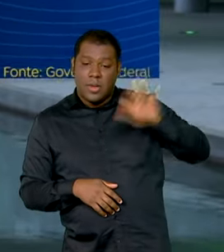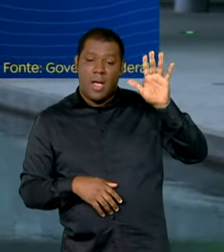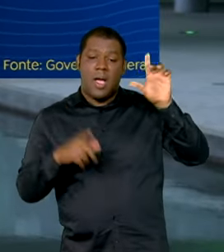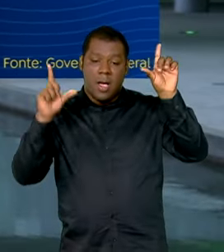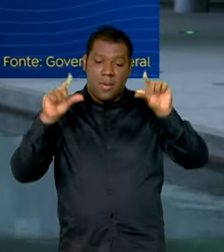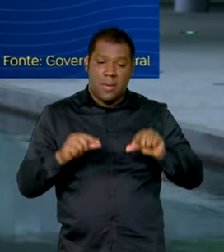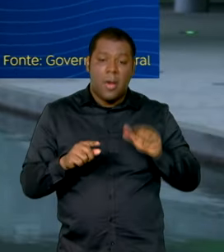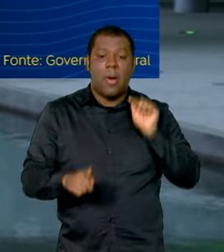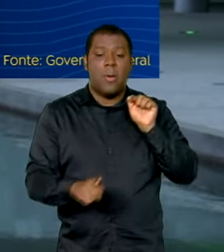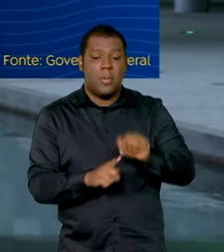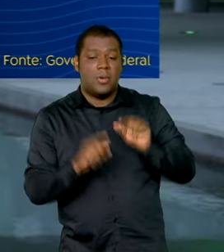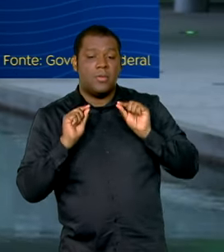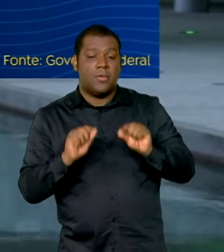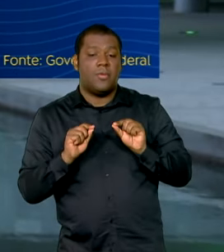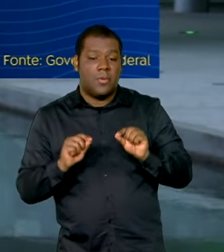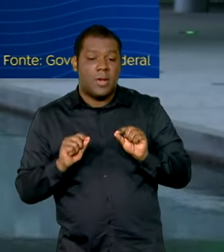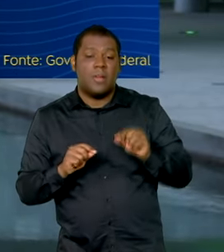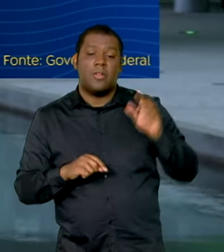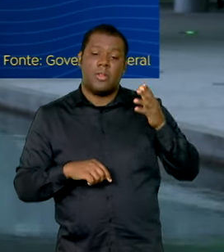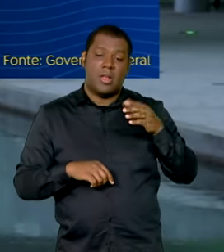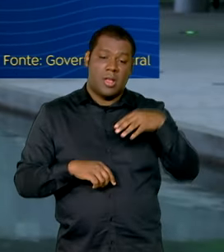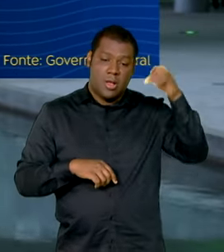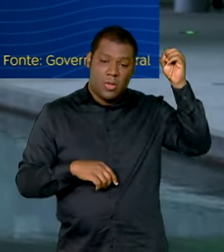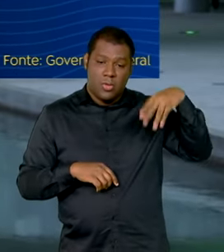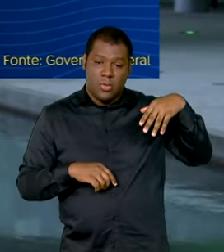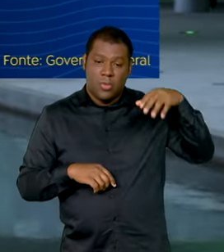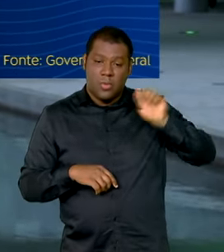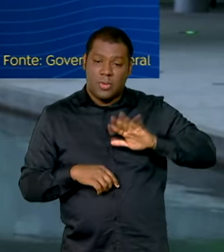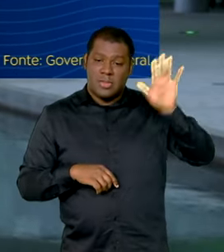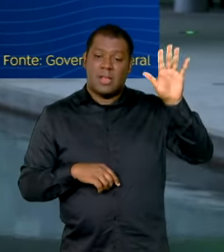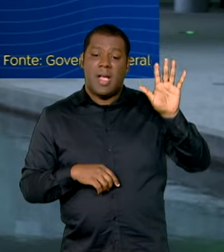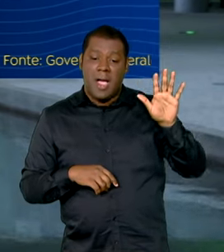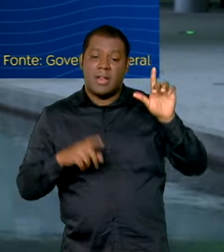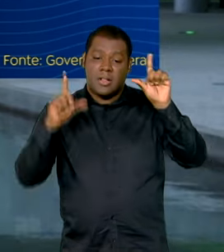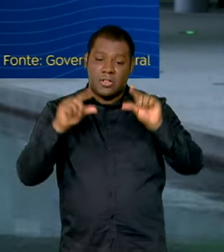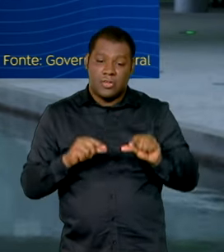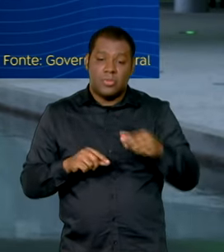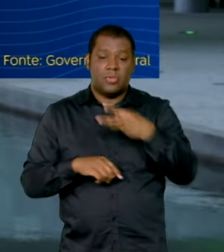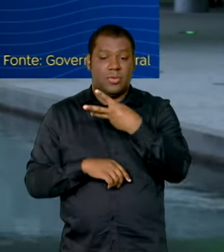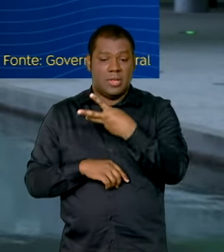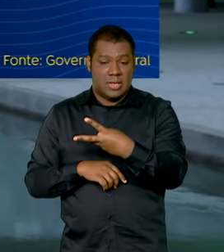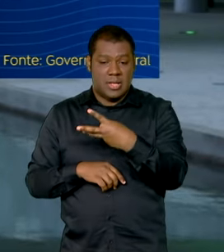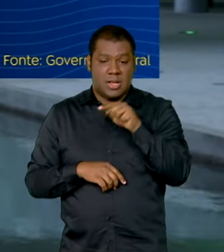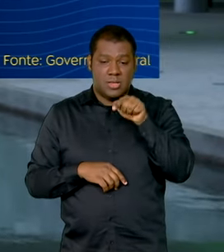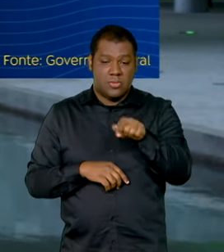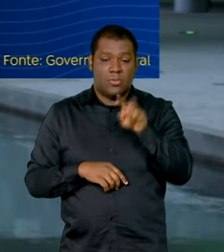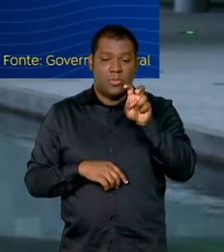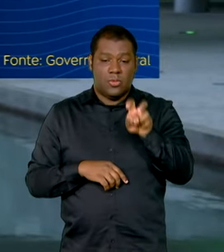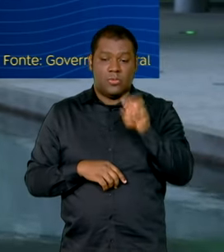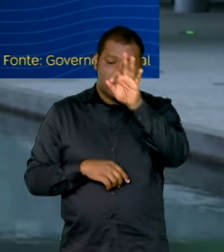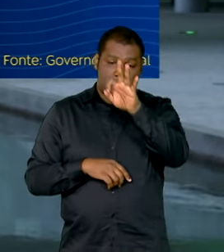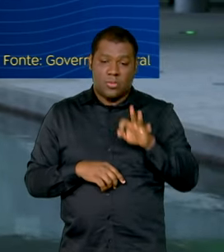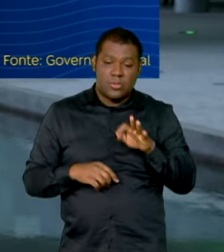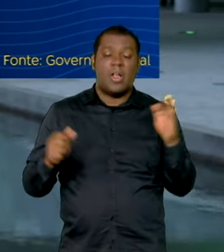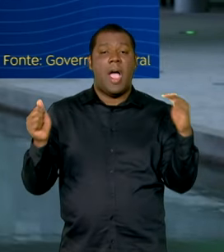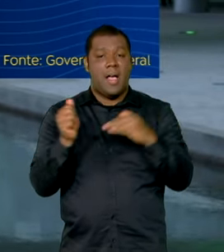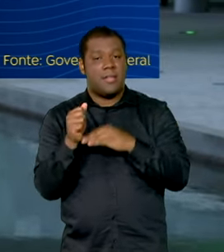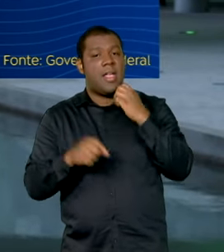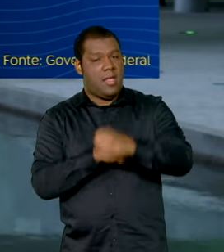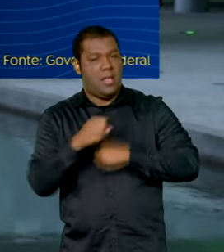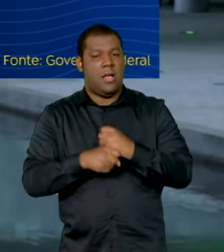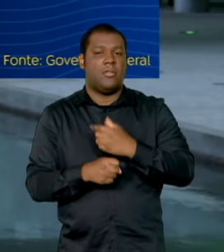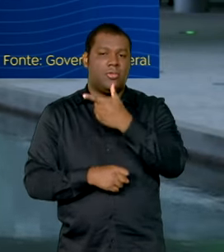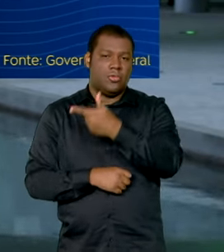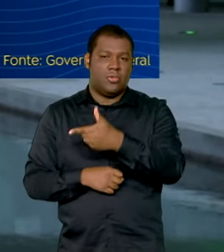objetivo é reduzir a conta de luz em 3,5% a 5% ao ano até 2026. Para isto, o governo